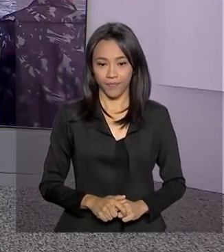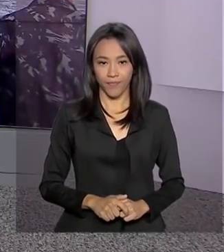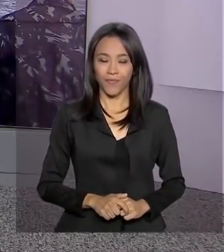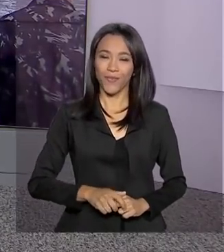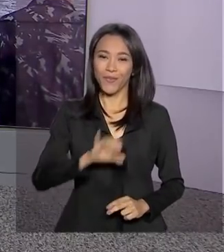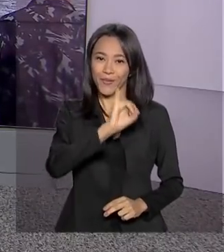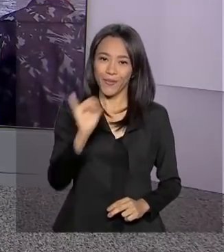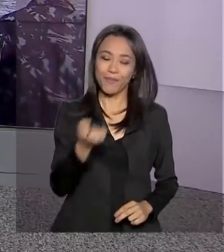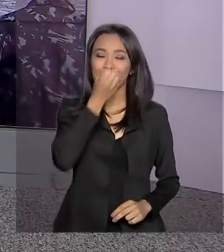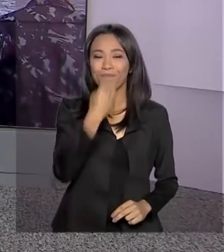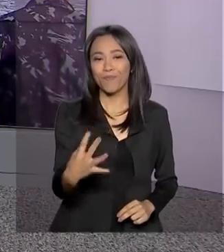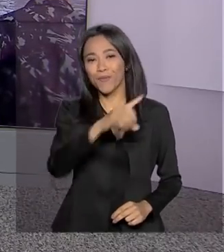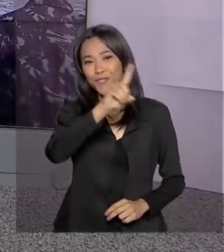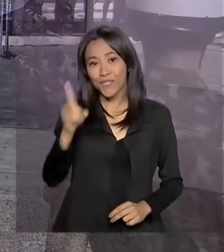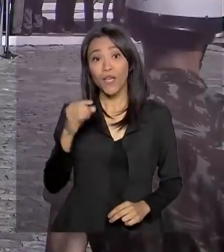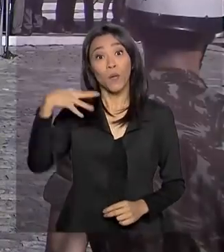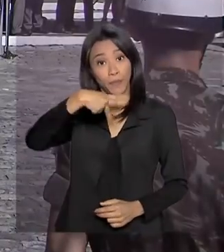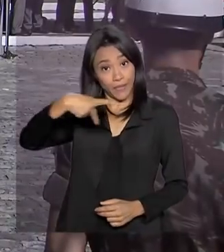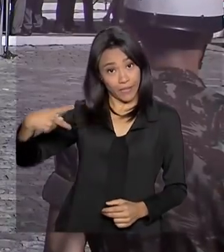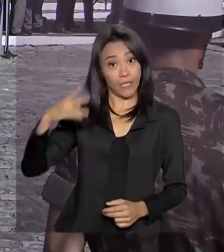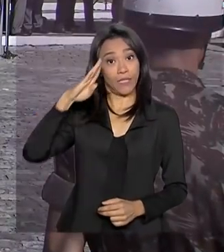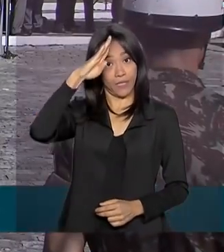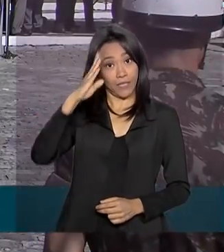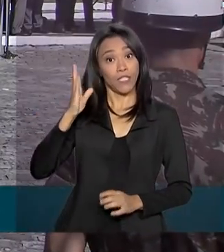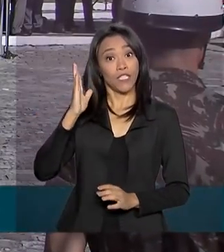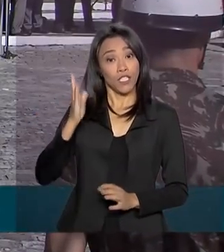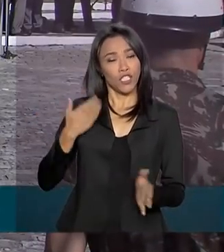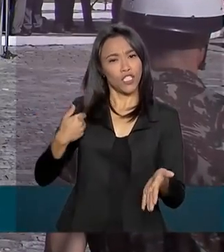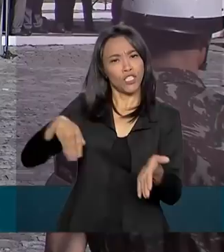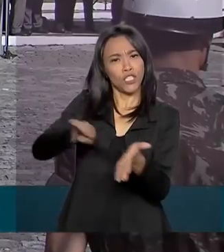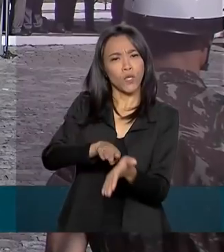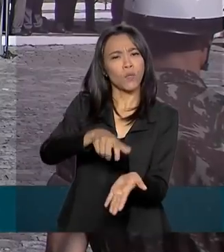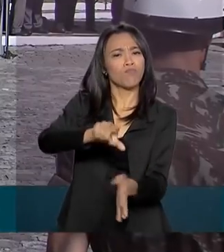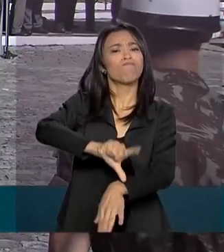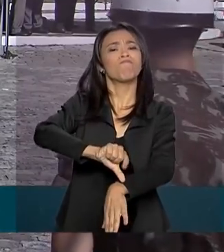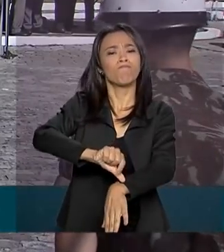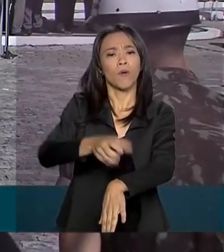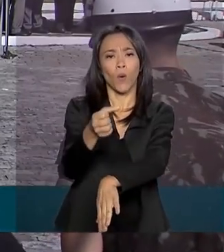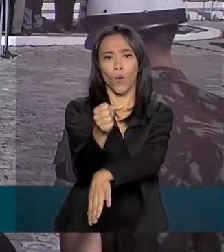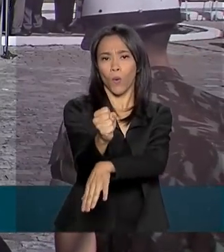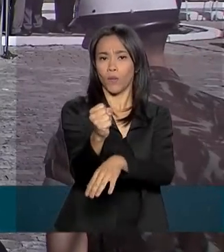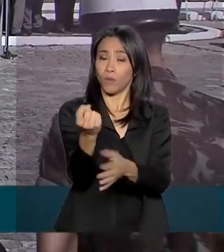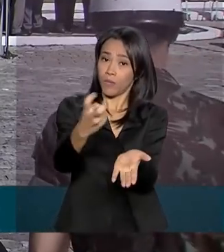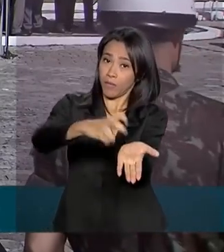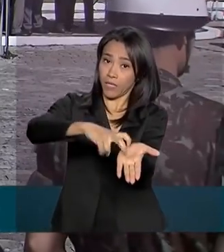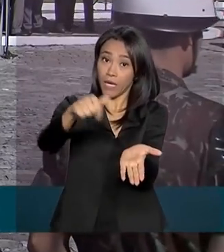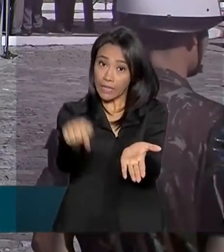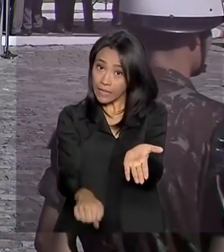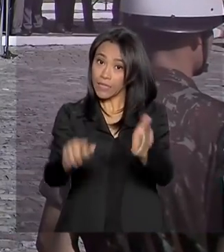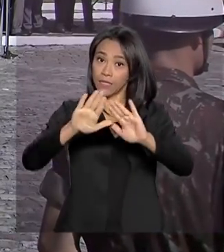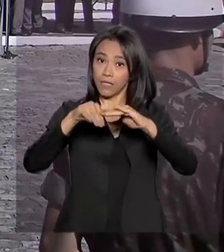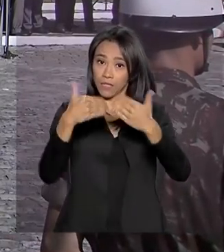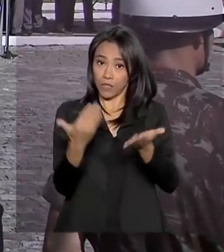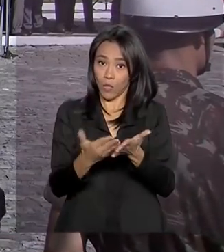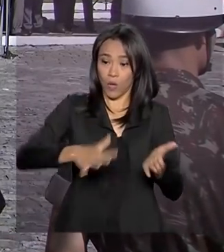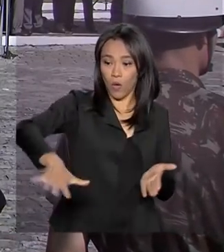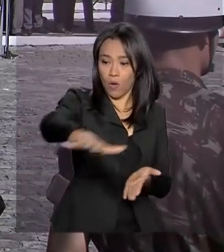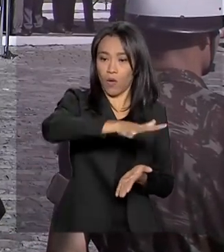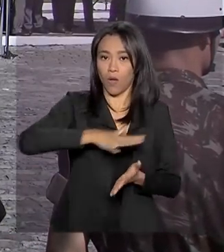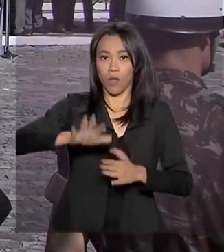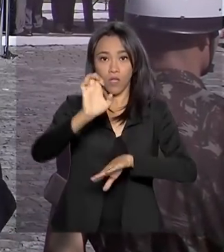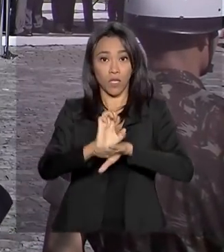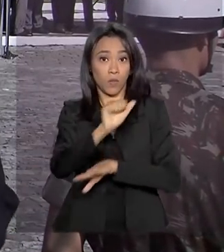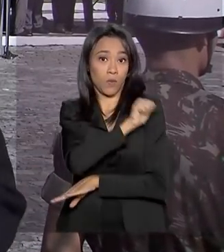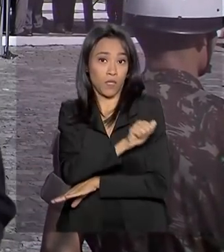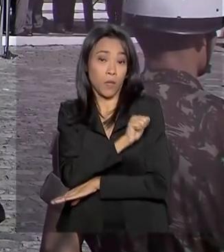Olá, Carla, bom dia. O presidente da República, Jair Bolsonaro, chegou por volta das 8 horas da manhã aqui no Colégio Militar do Rio de Janeiro. Como